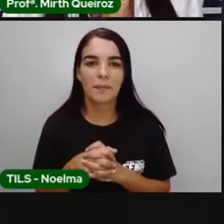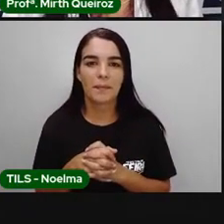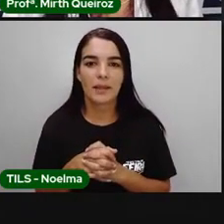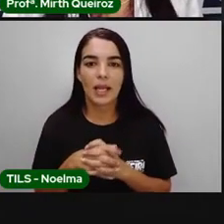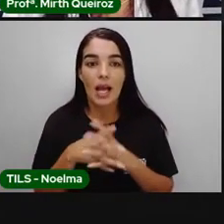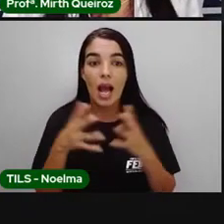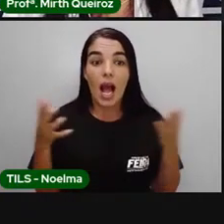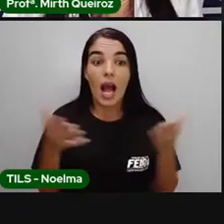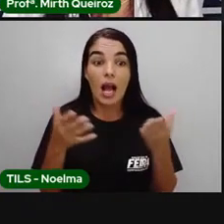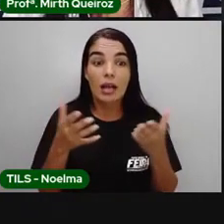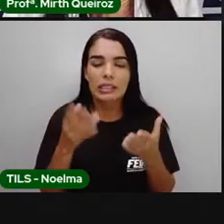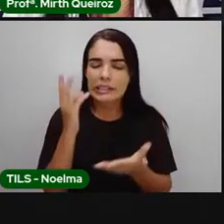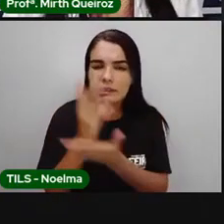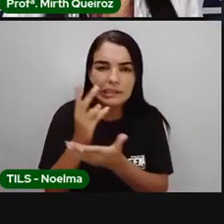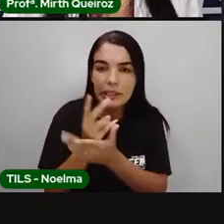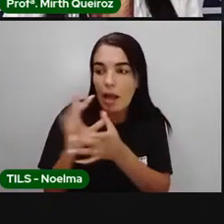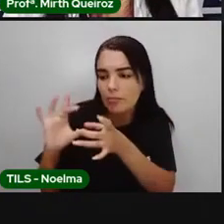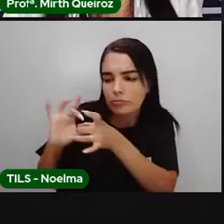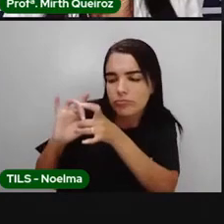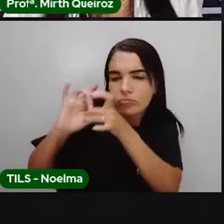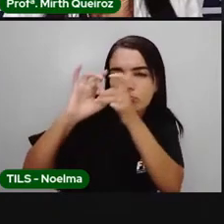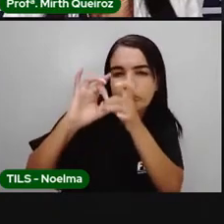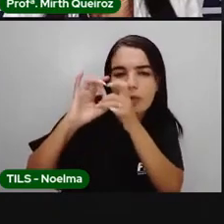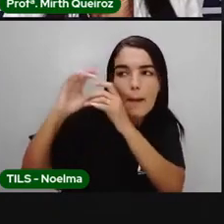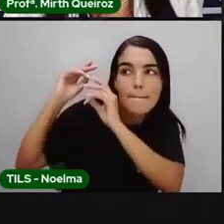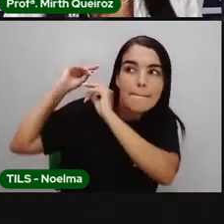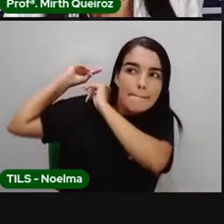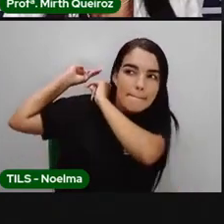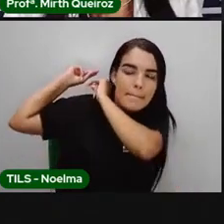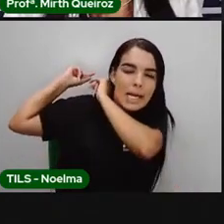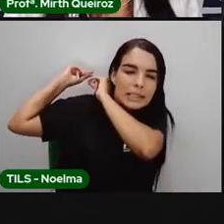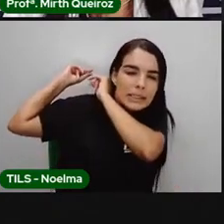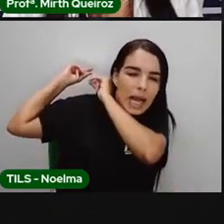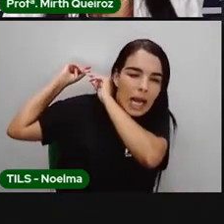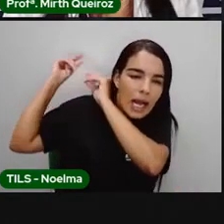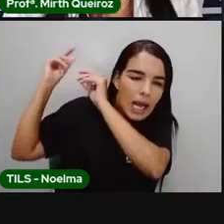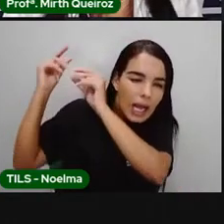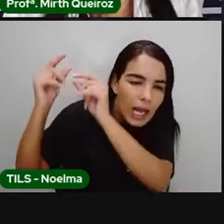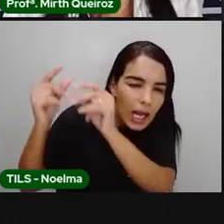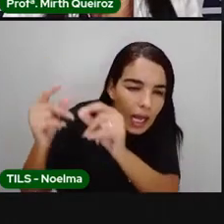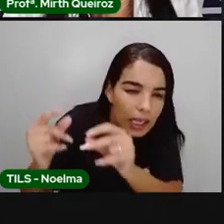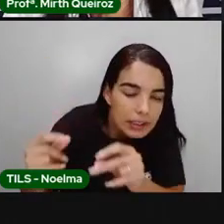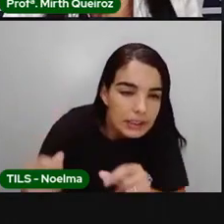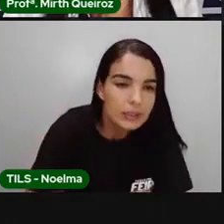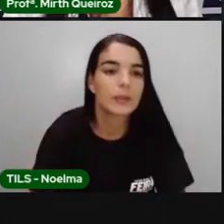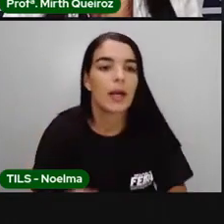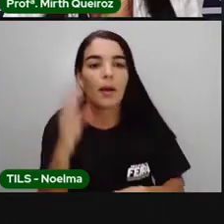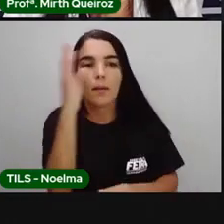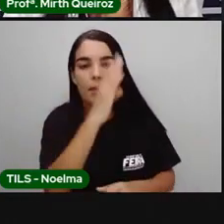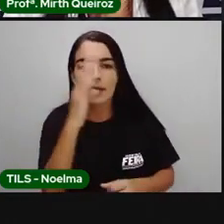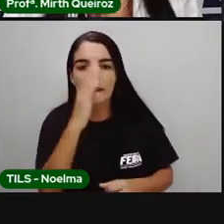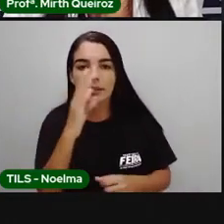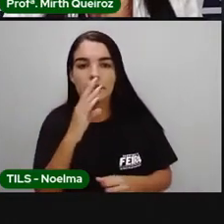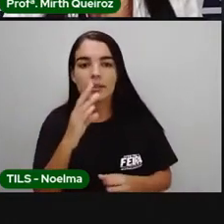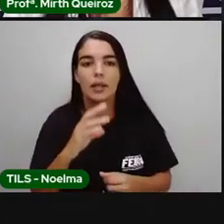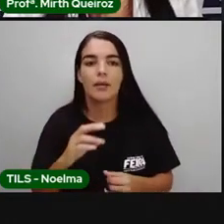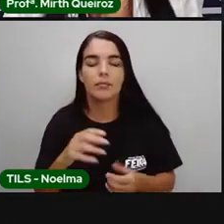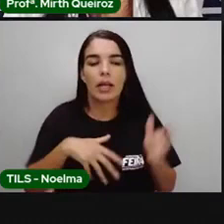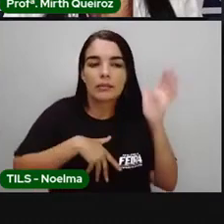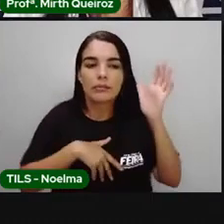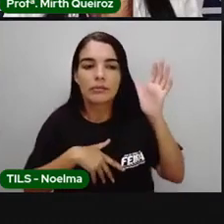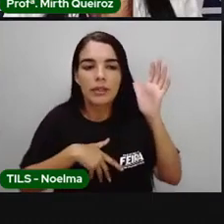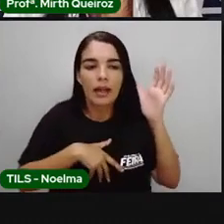Estreitamente ligada à escravidão, supostamente criada aqui no Brasil, teria surgido a partir de danças africanas,